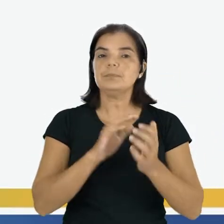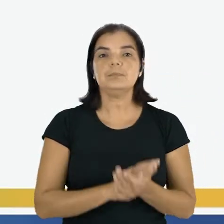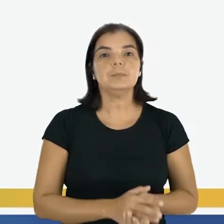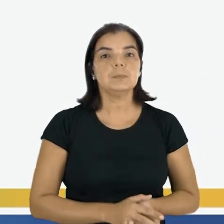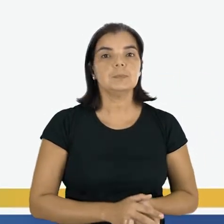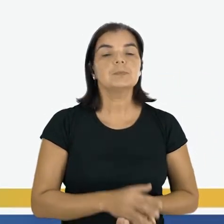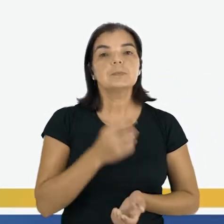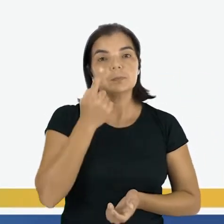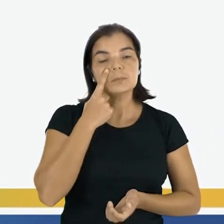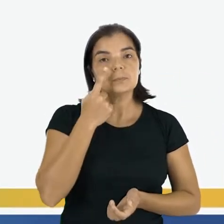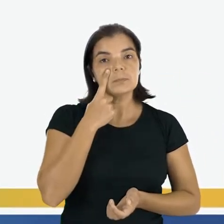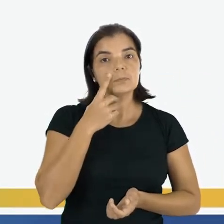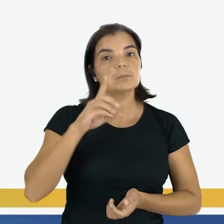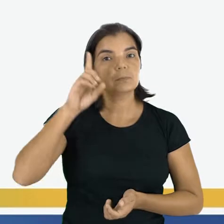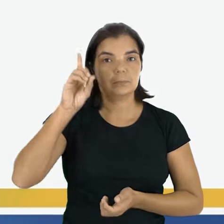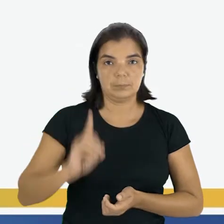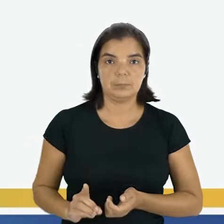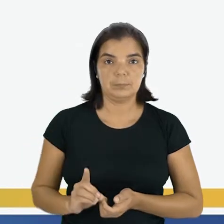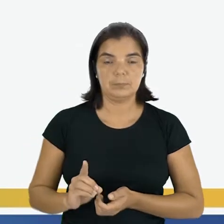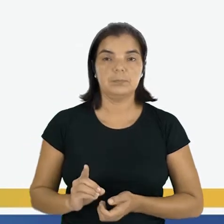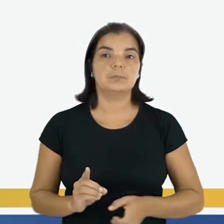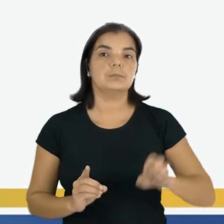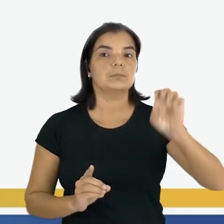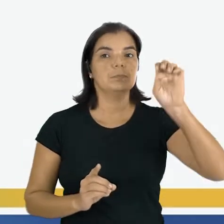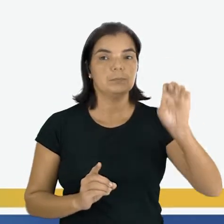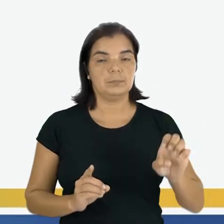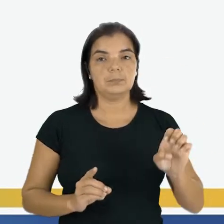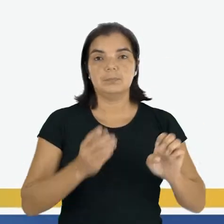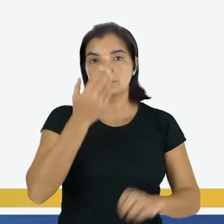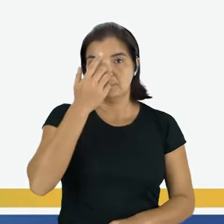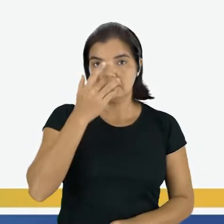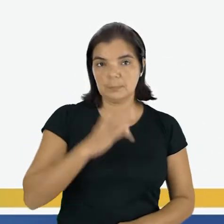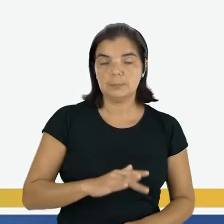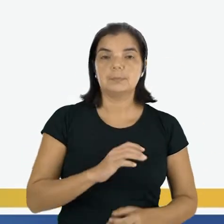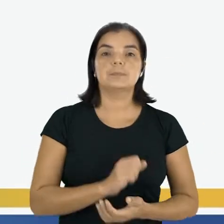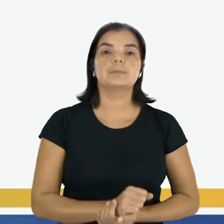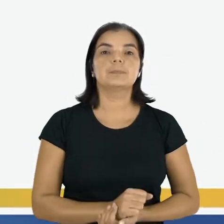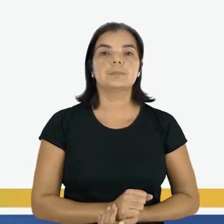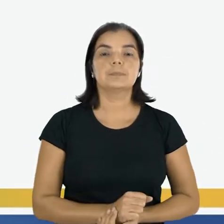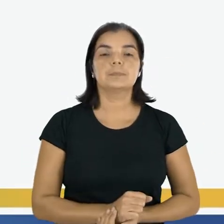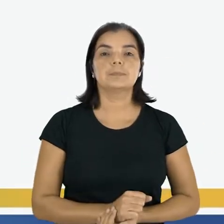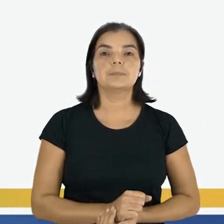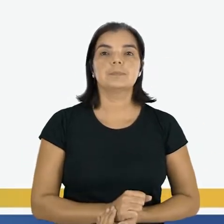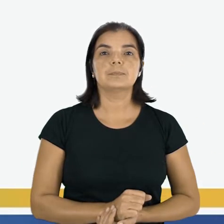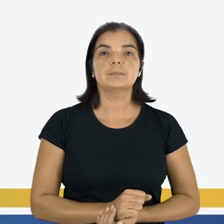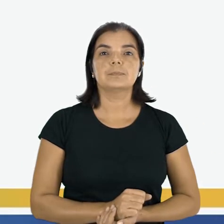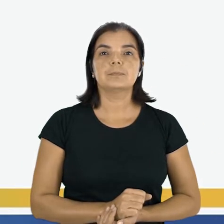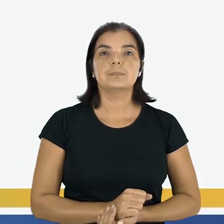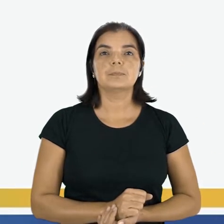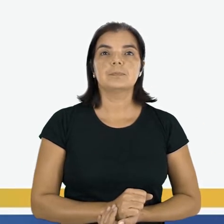Localizamos o que está à direita e à esquerda da criança. Vamos continuar.